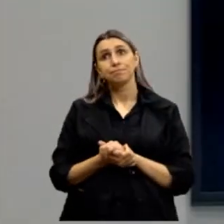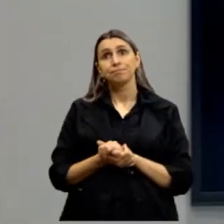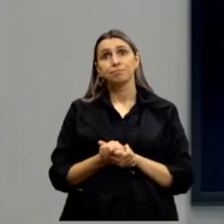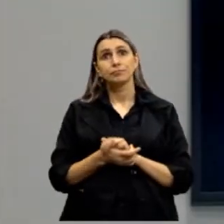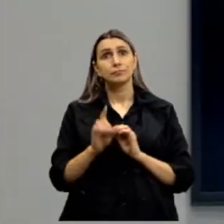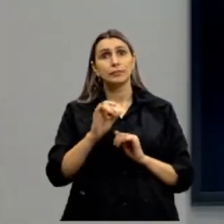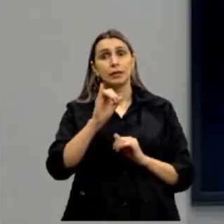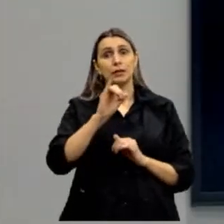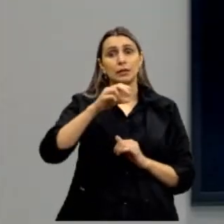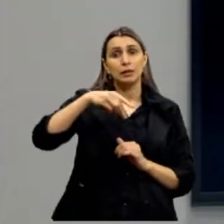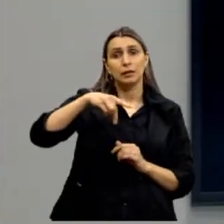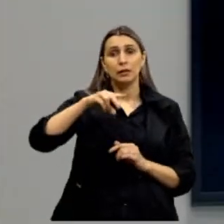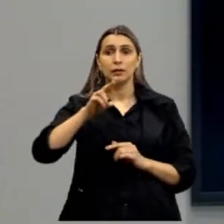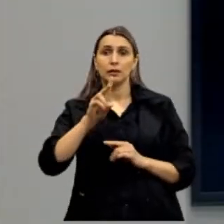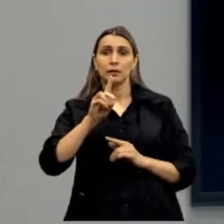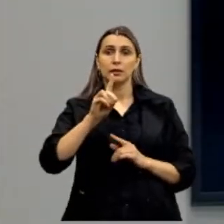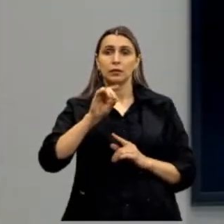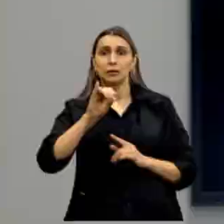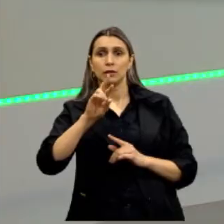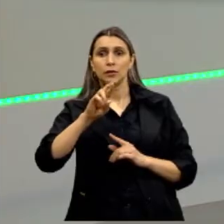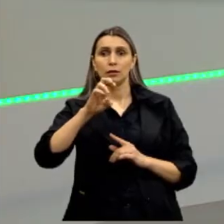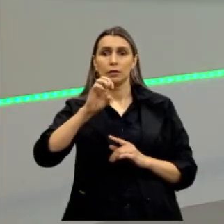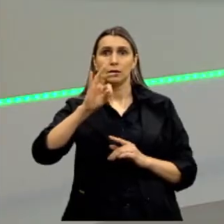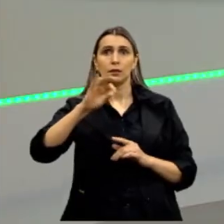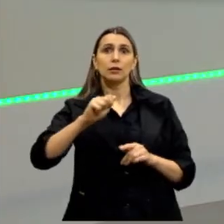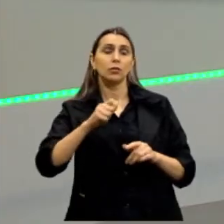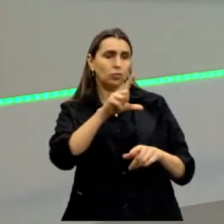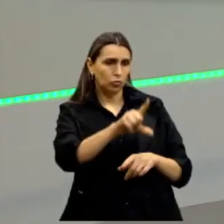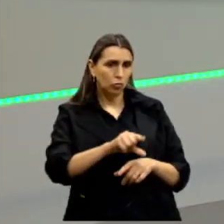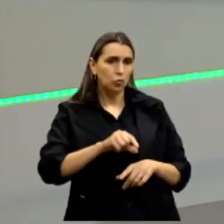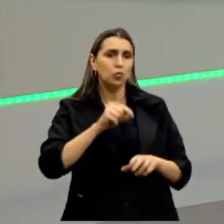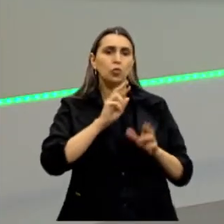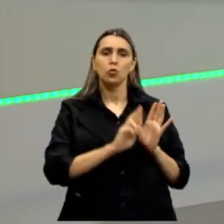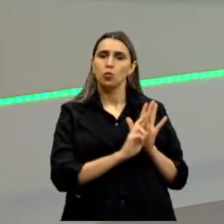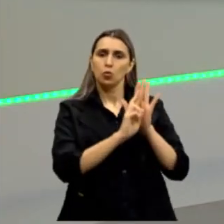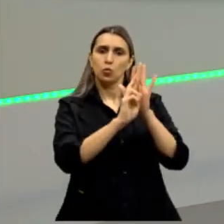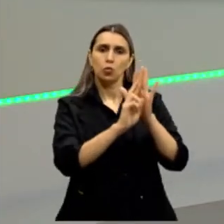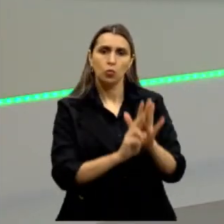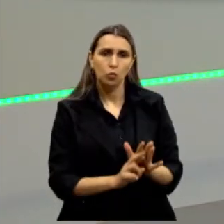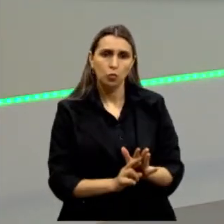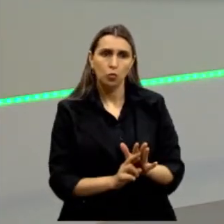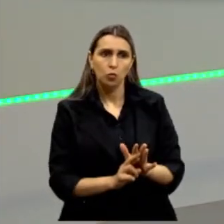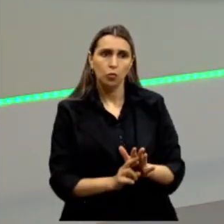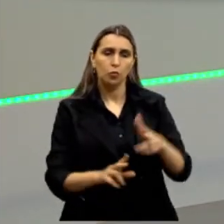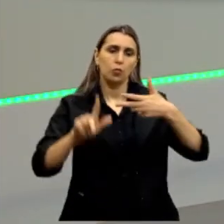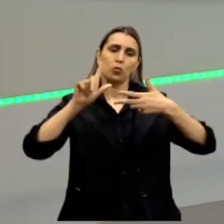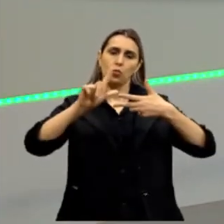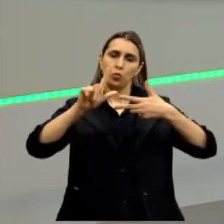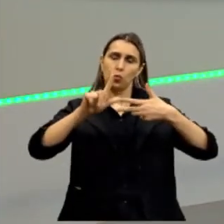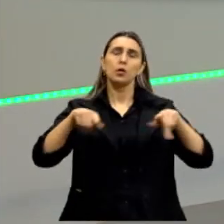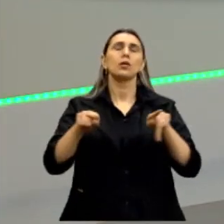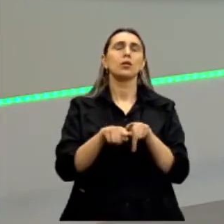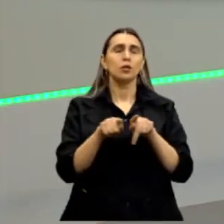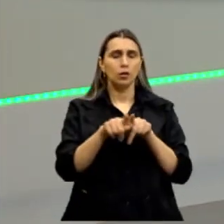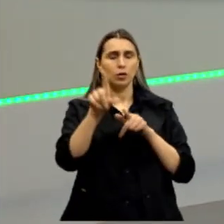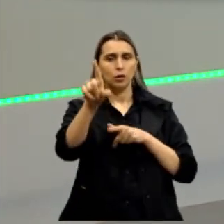Indireta, professor, exatamente, nós escolhemos o quê? Um representante do legislativo, escolhemos um representante do